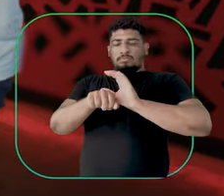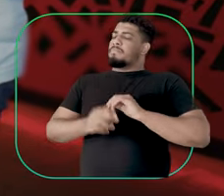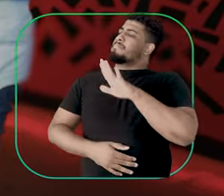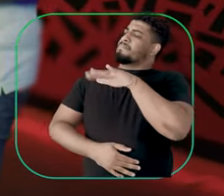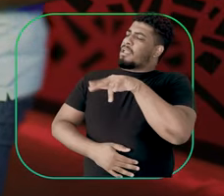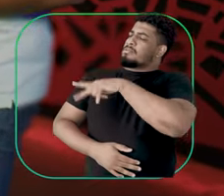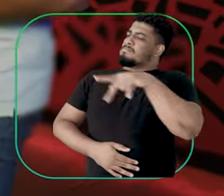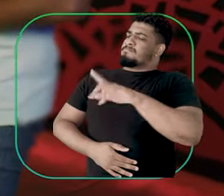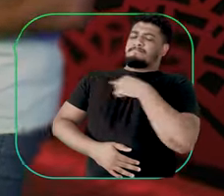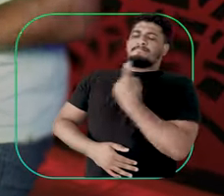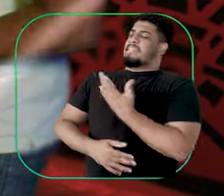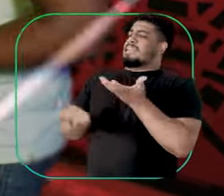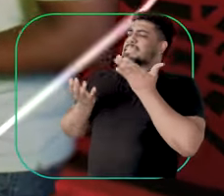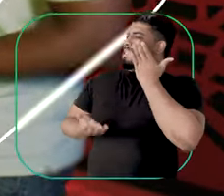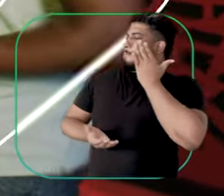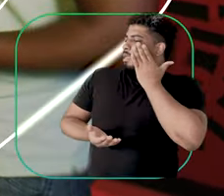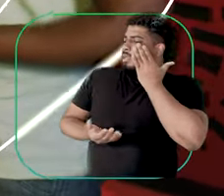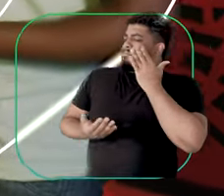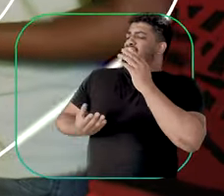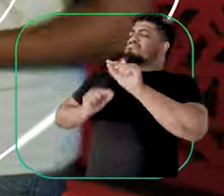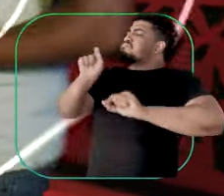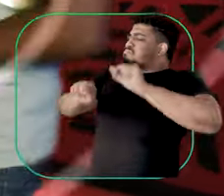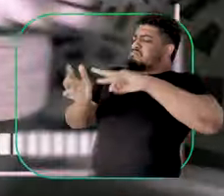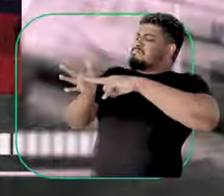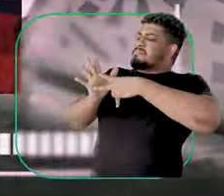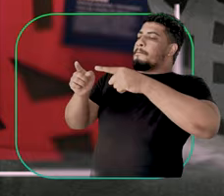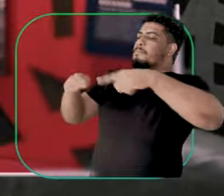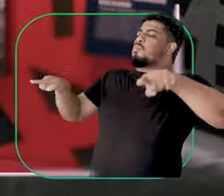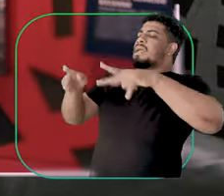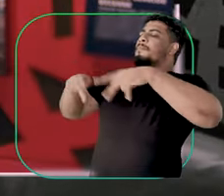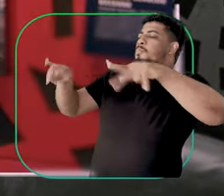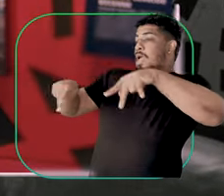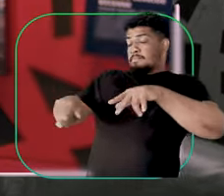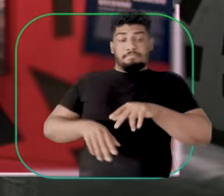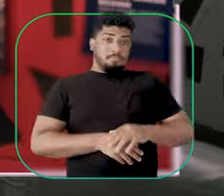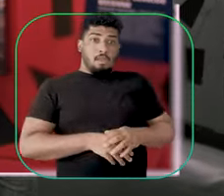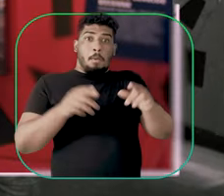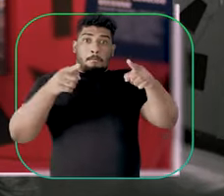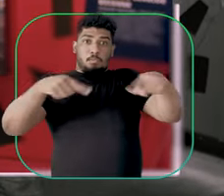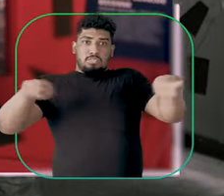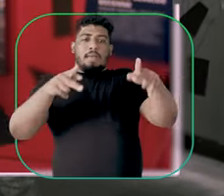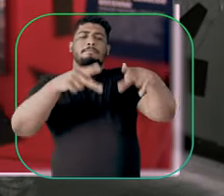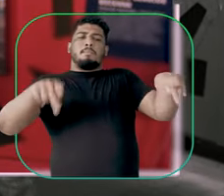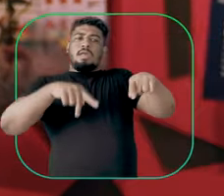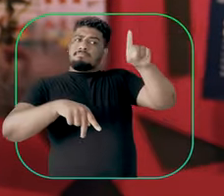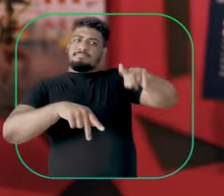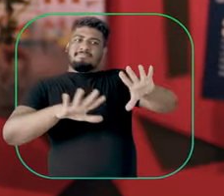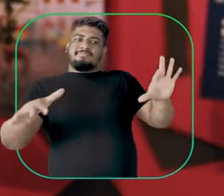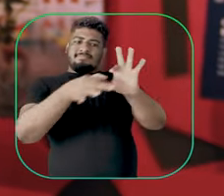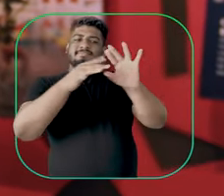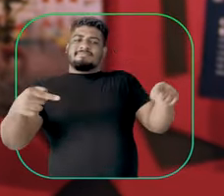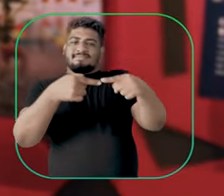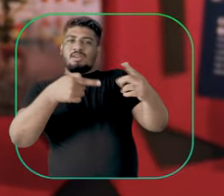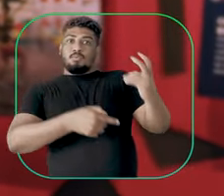a gente quer saber é o que é exatamente música popular? Música popular é aquela que faz parte da cultura de um povo. Ela